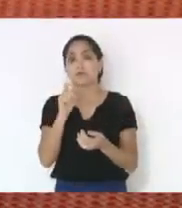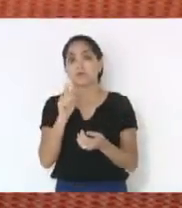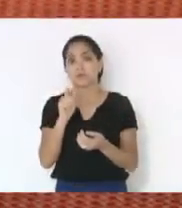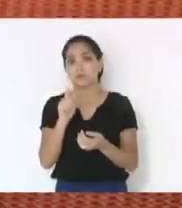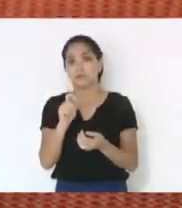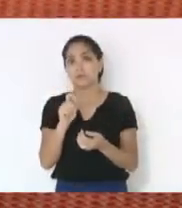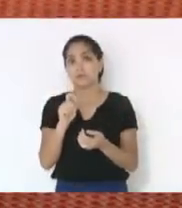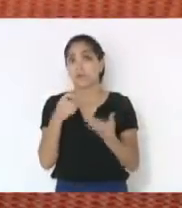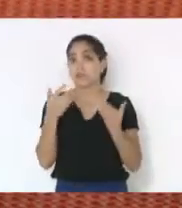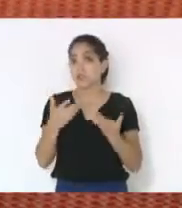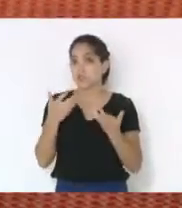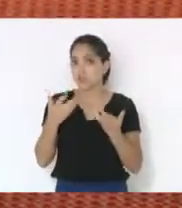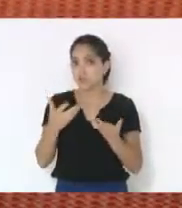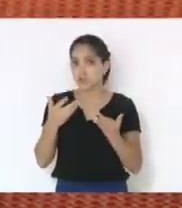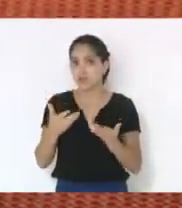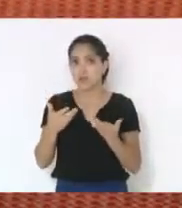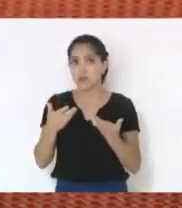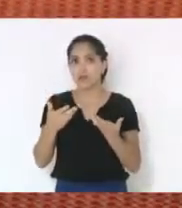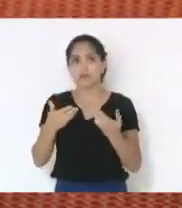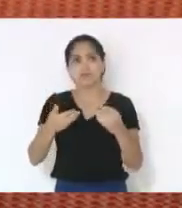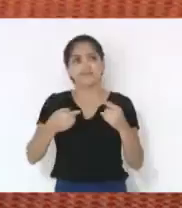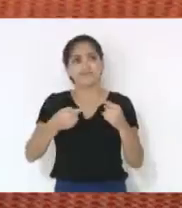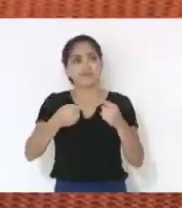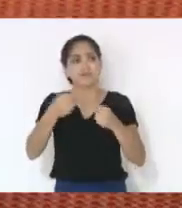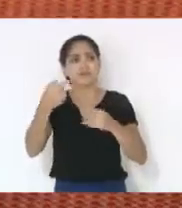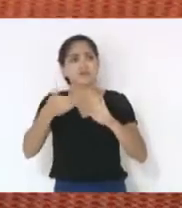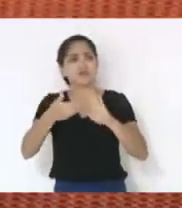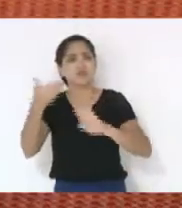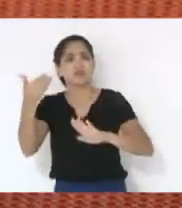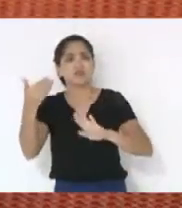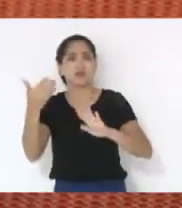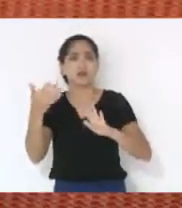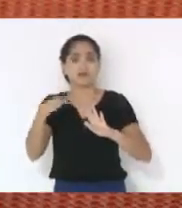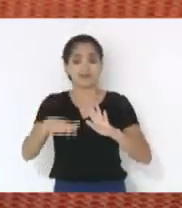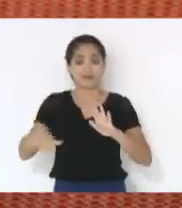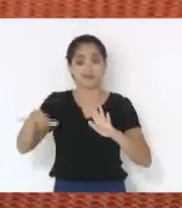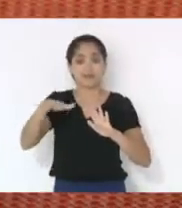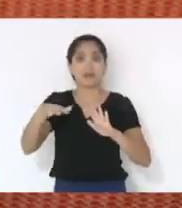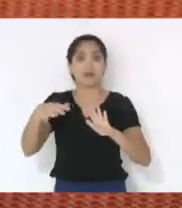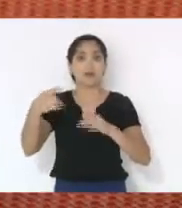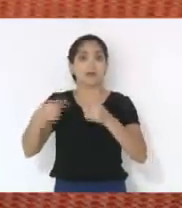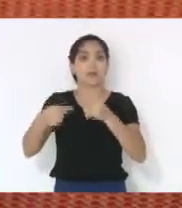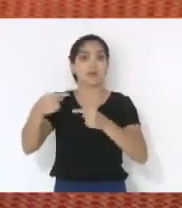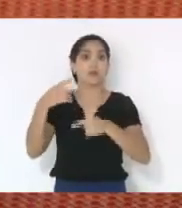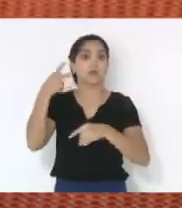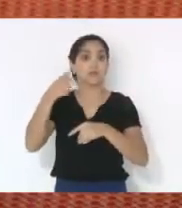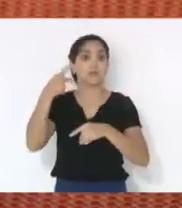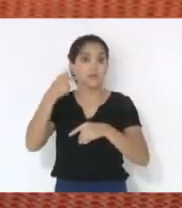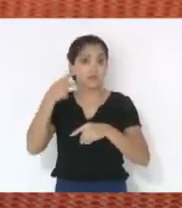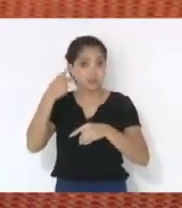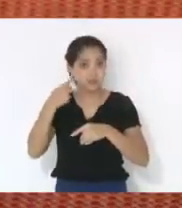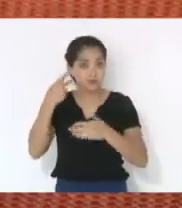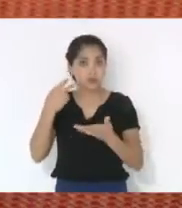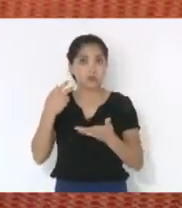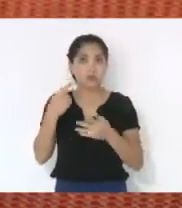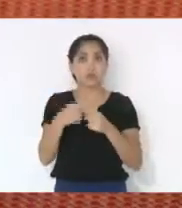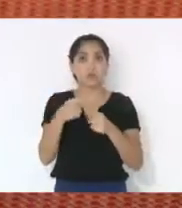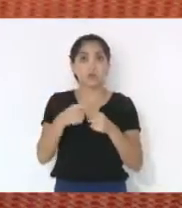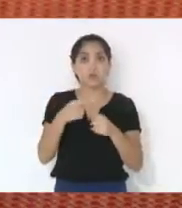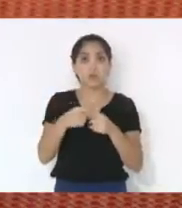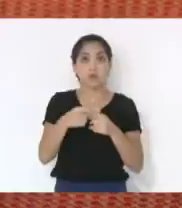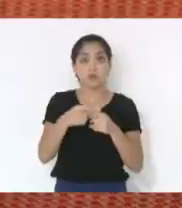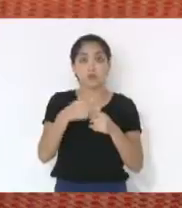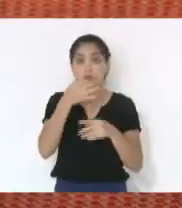queremos despolitizar esse setor da segurança. Porque o argumento do Skudelak é que